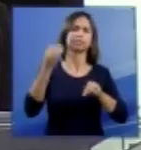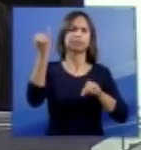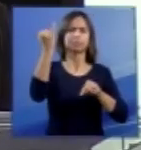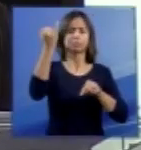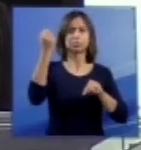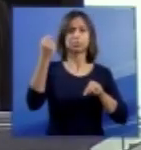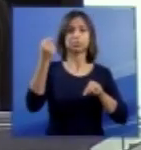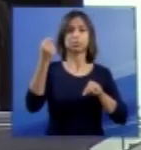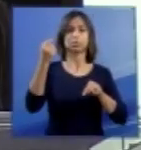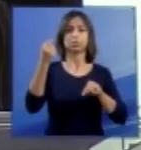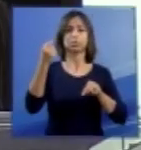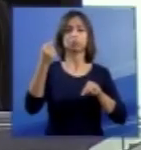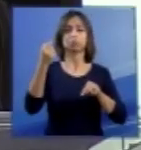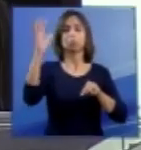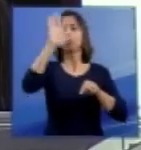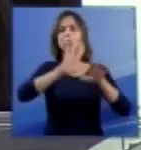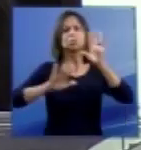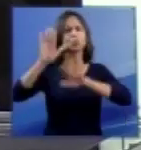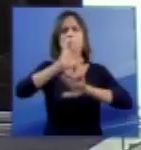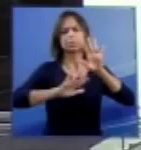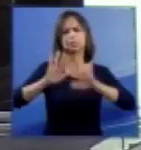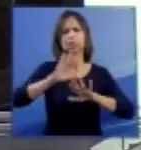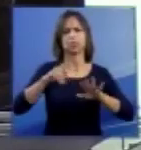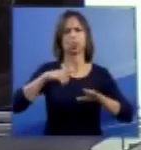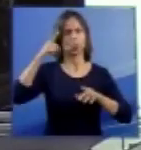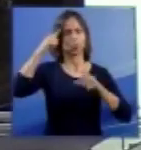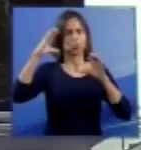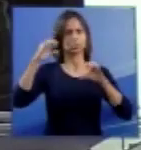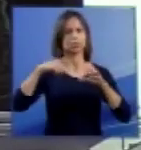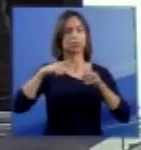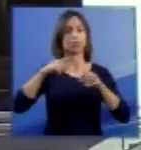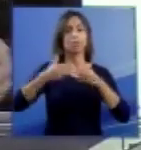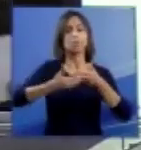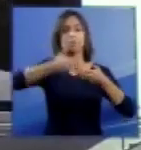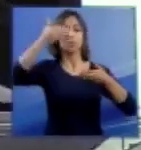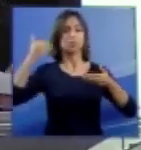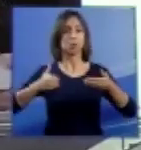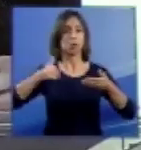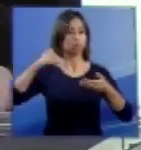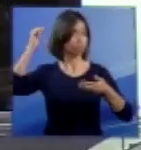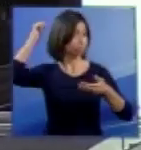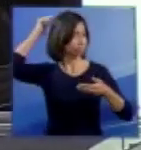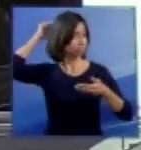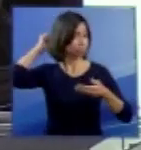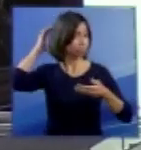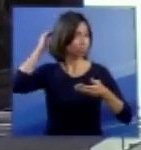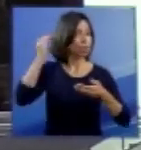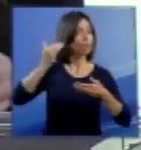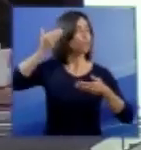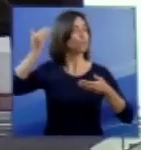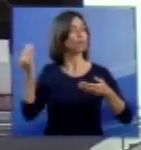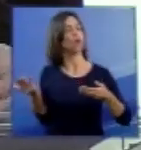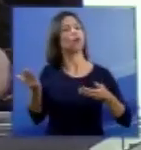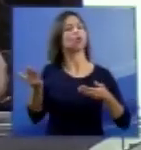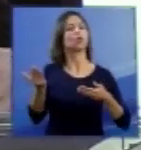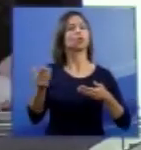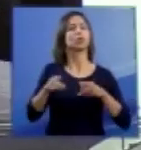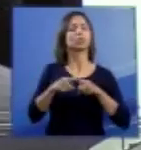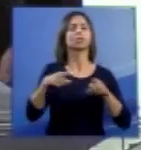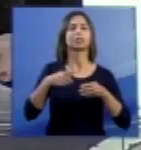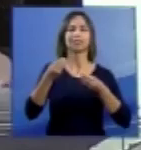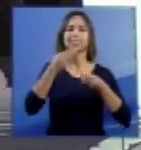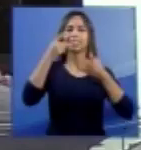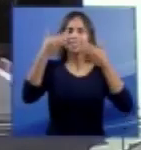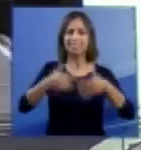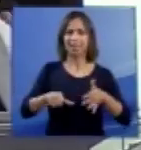consciência localiza-se fora do córtex cerebral, provavelmente no diencefalo, uma daquelas porções que eu referi